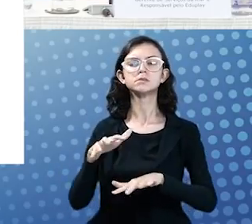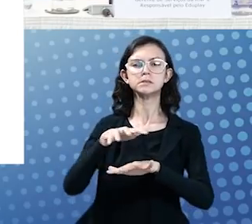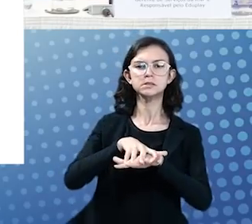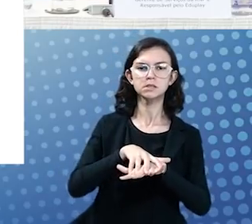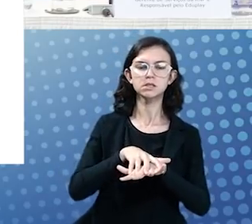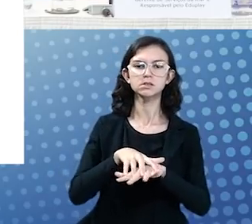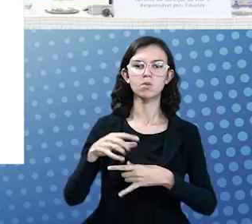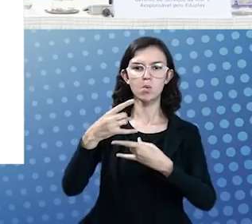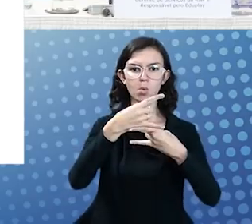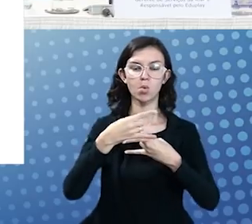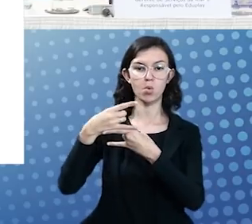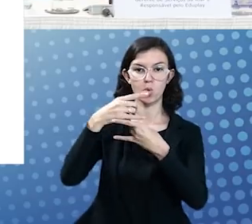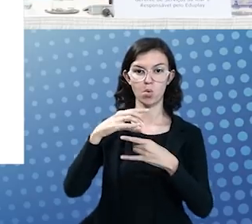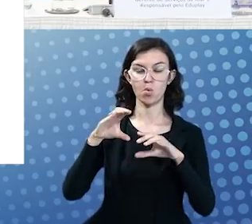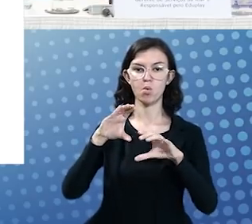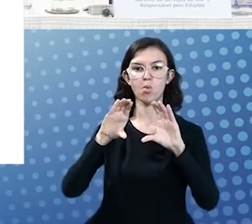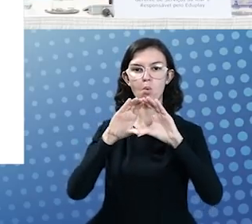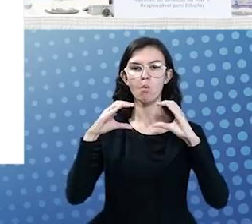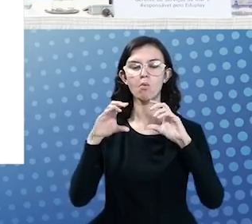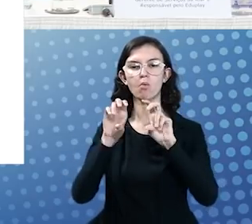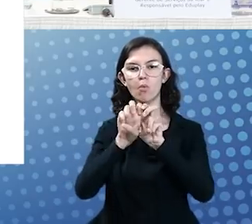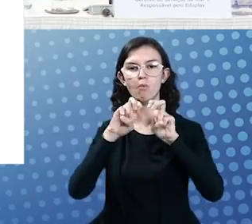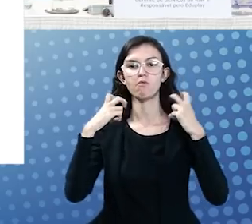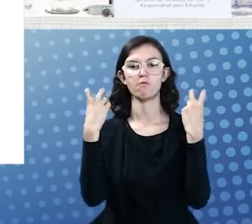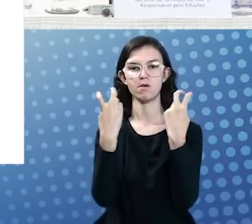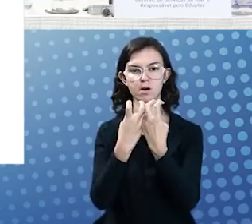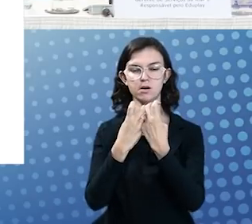Web com o vídeo arroba RNP e agora o EduPlay,